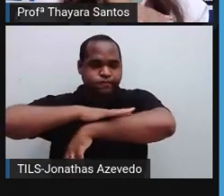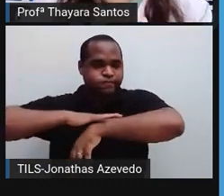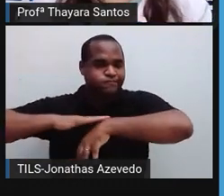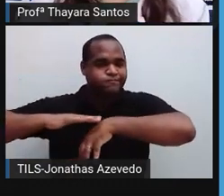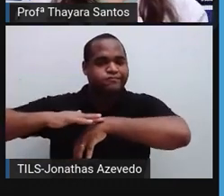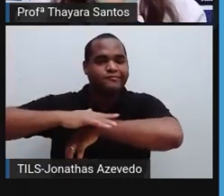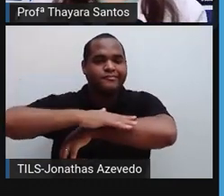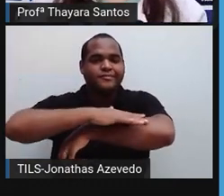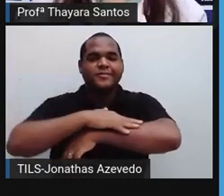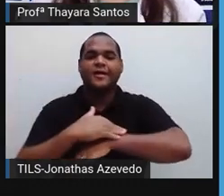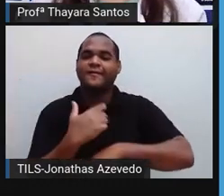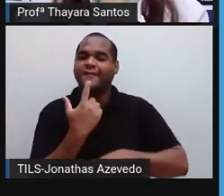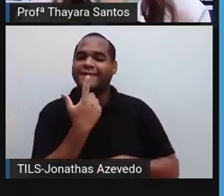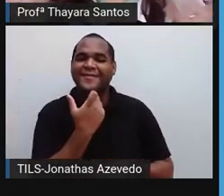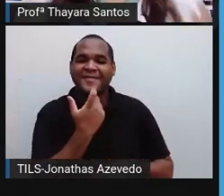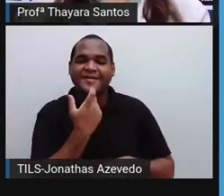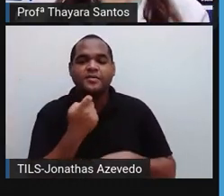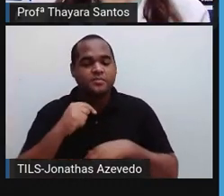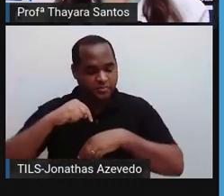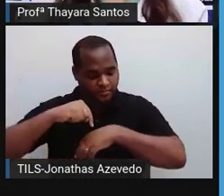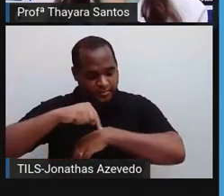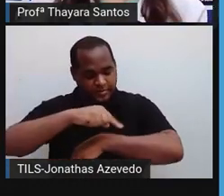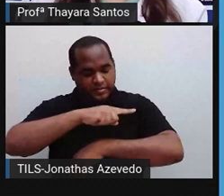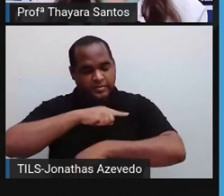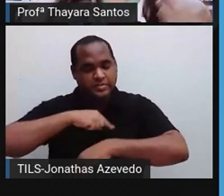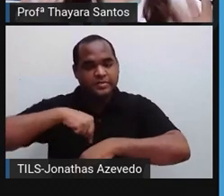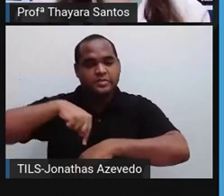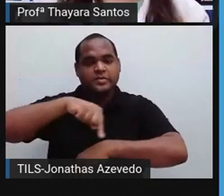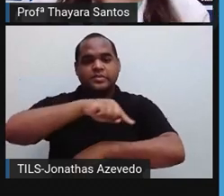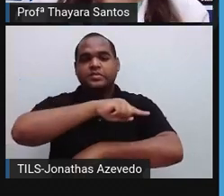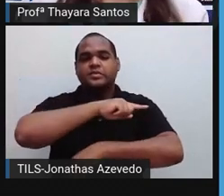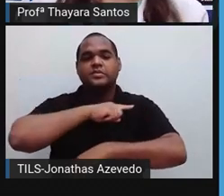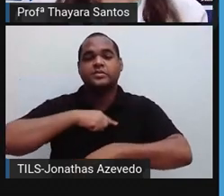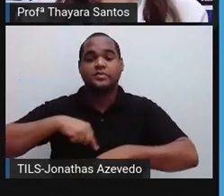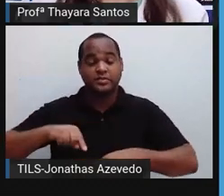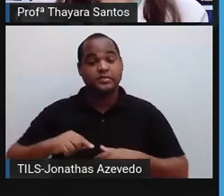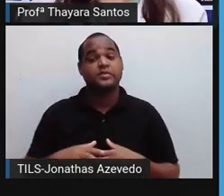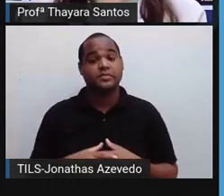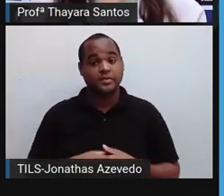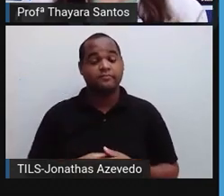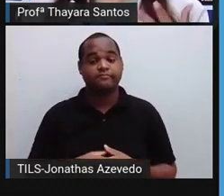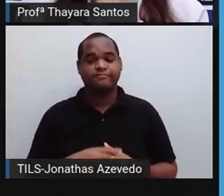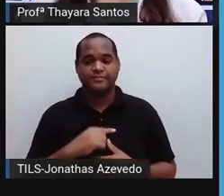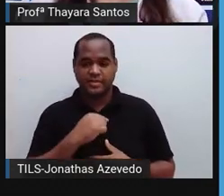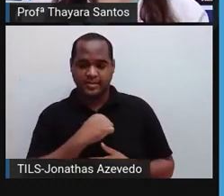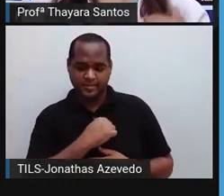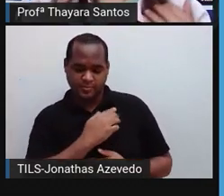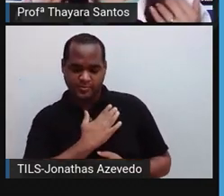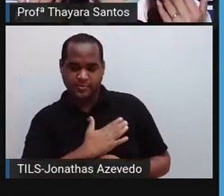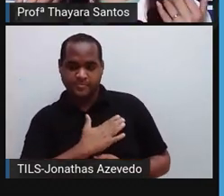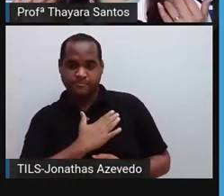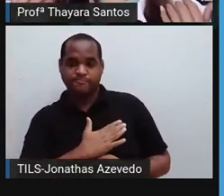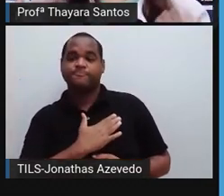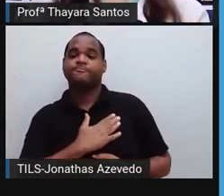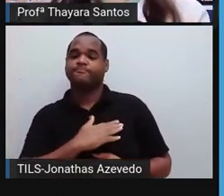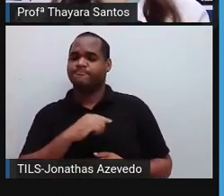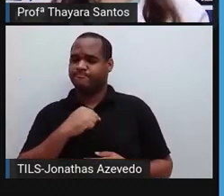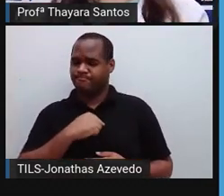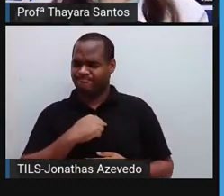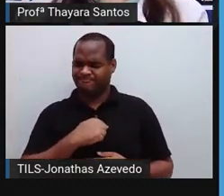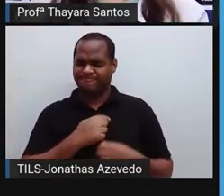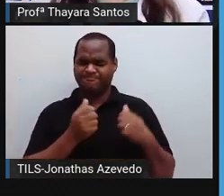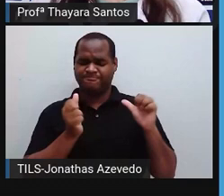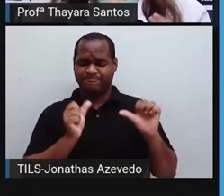entrando nessa ferida. E aí, ele afeta principalmente o coração. É uma doença que é